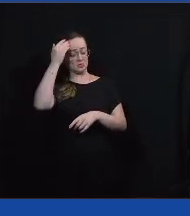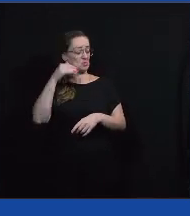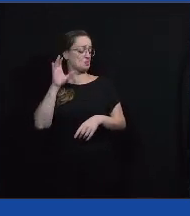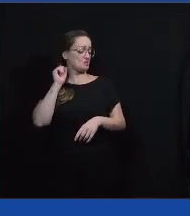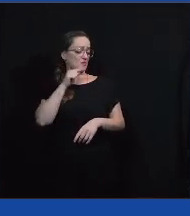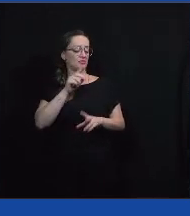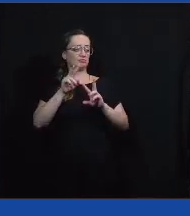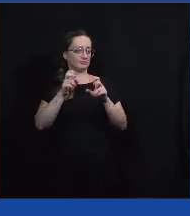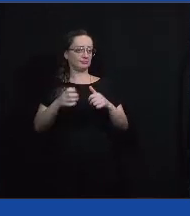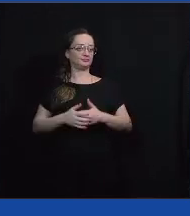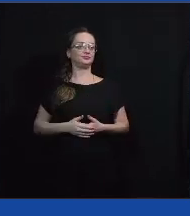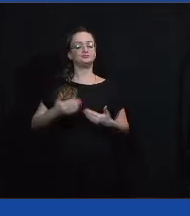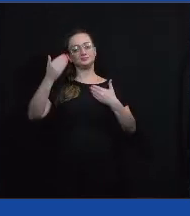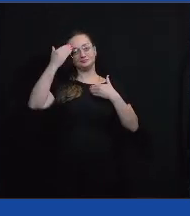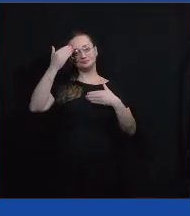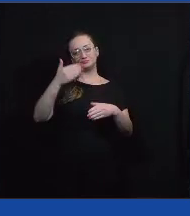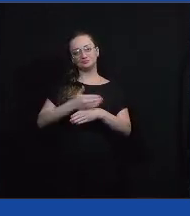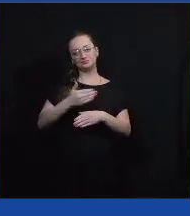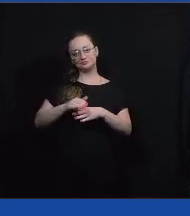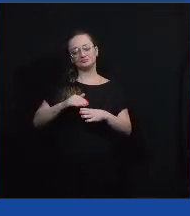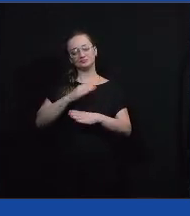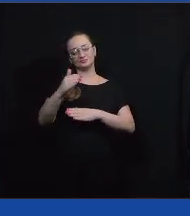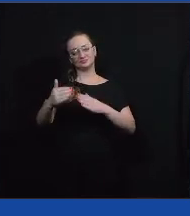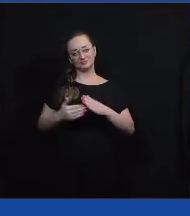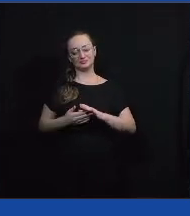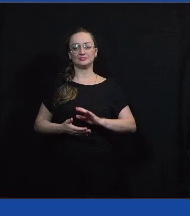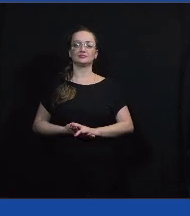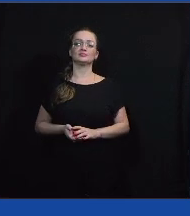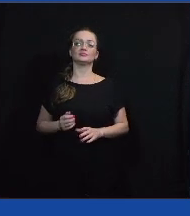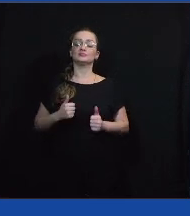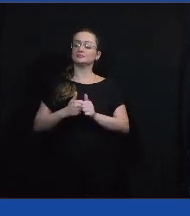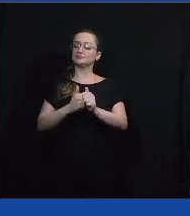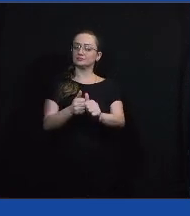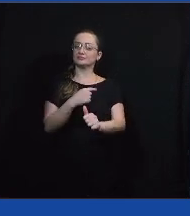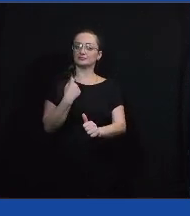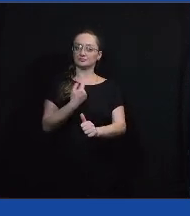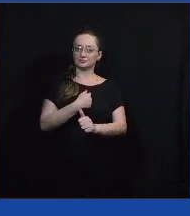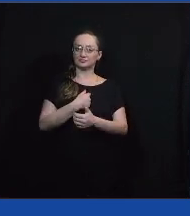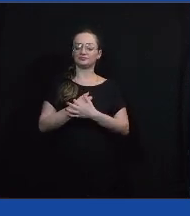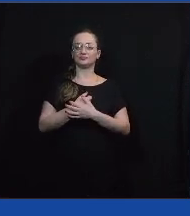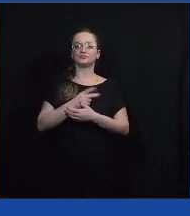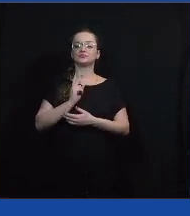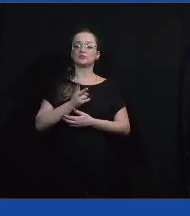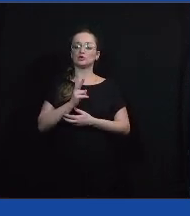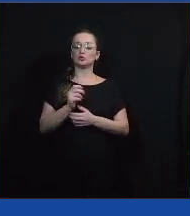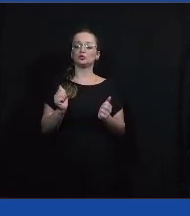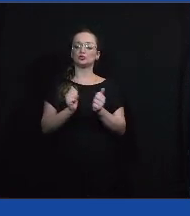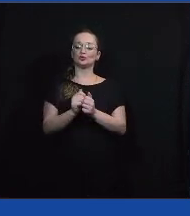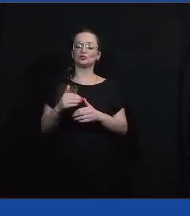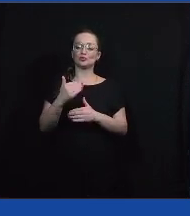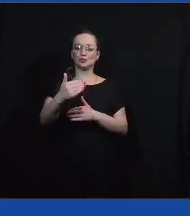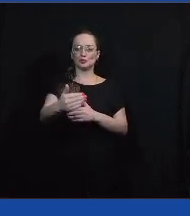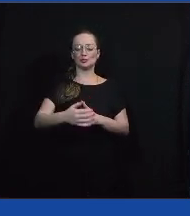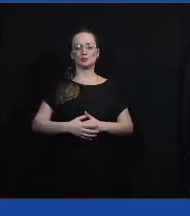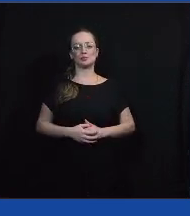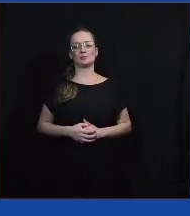então, muito obrigada pela participação de todo mundo, sigam a gente e continuamos juntos aí nas próximas.